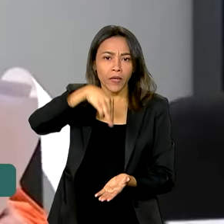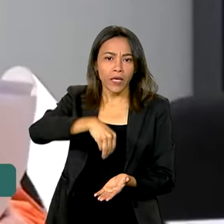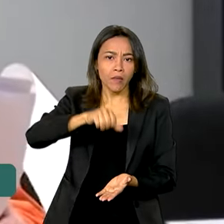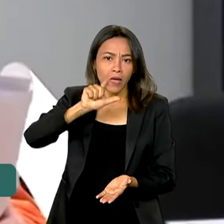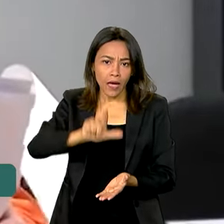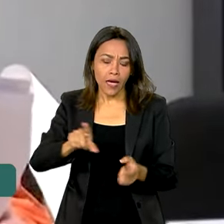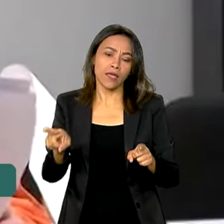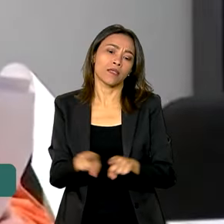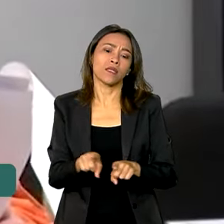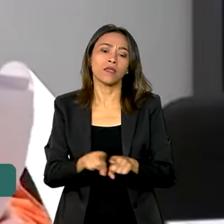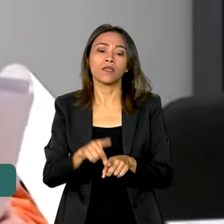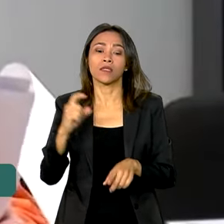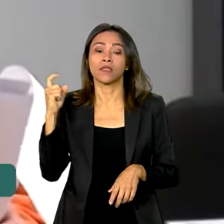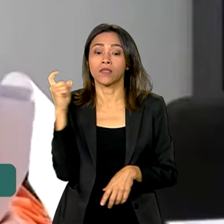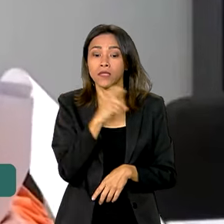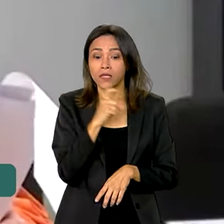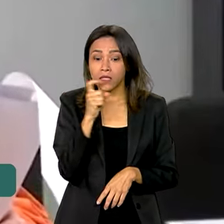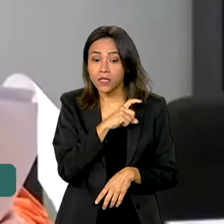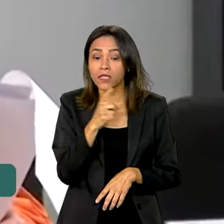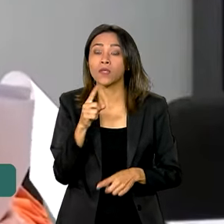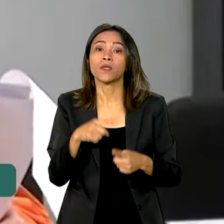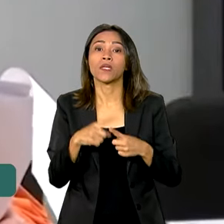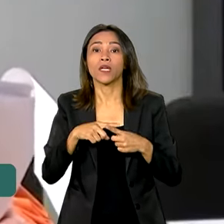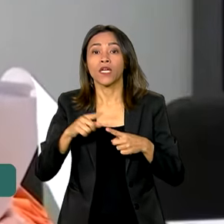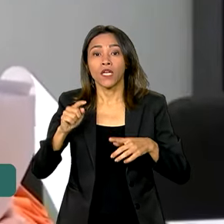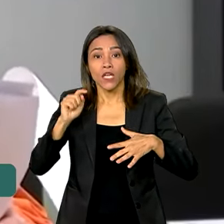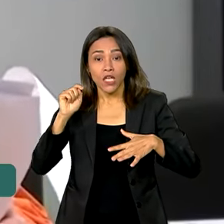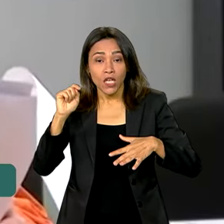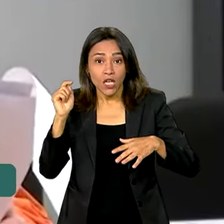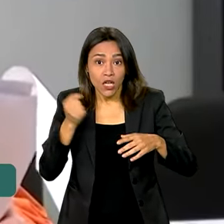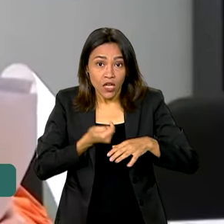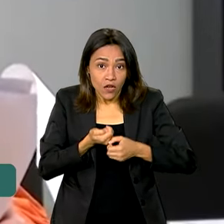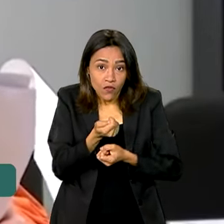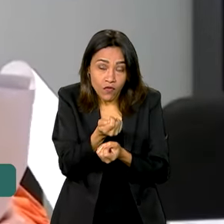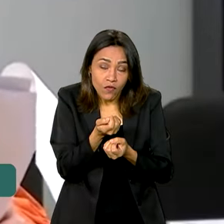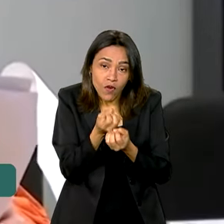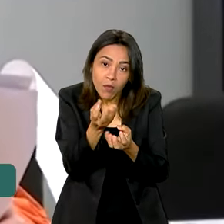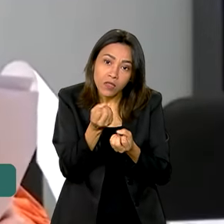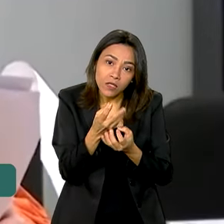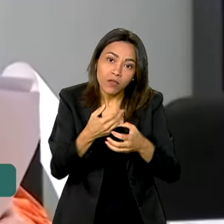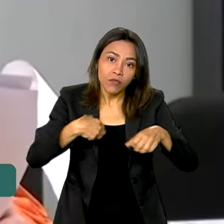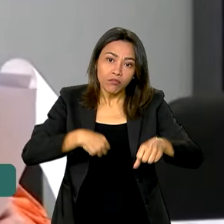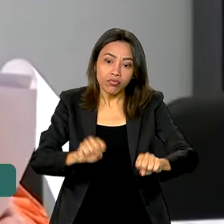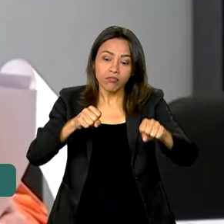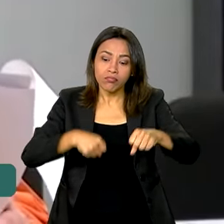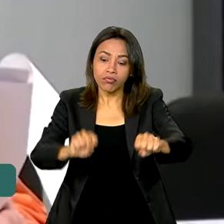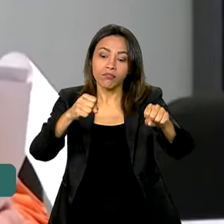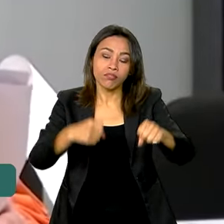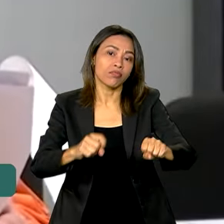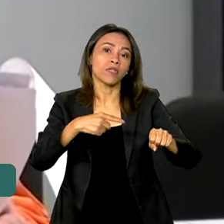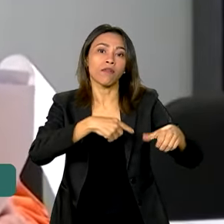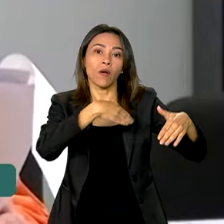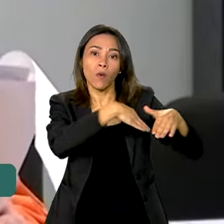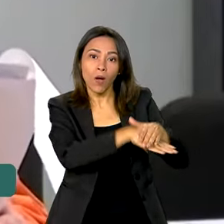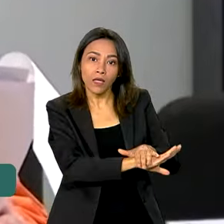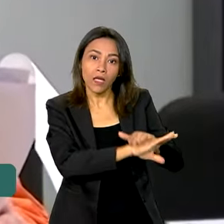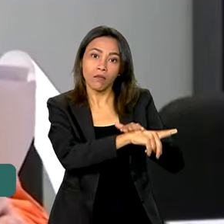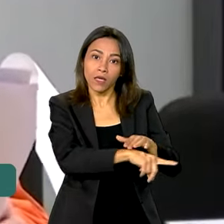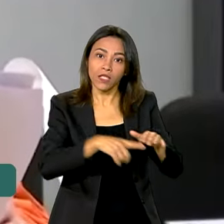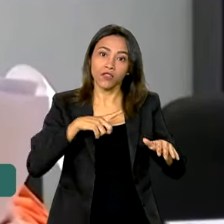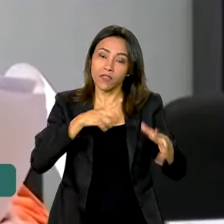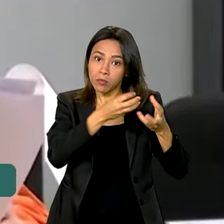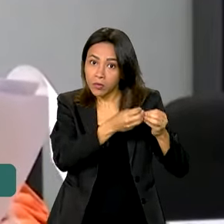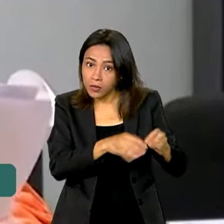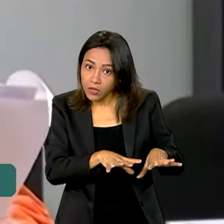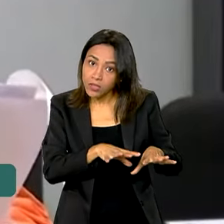a informação de que 40 jet-skis do Corpo de Bombeiros estavam guardados para evitar que sofressem danos nos resgates.